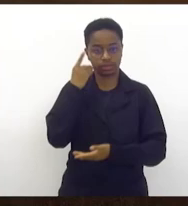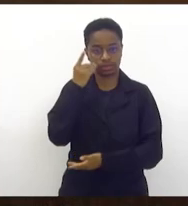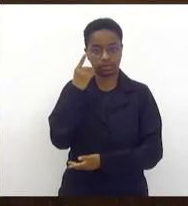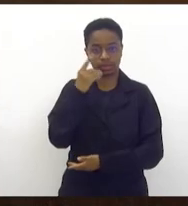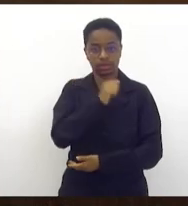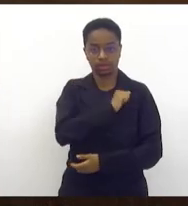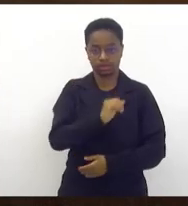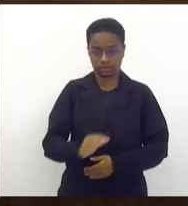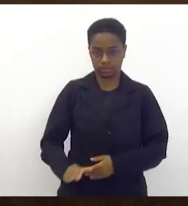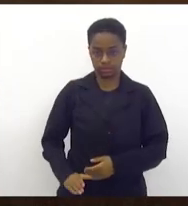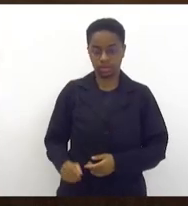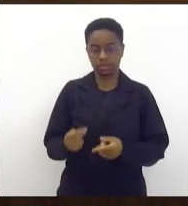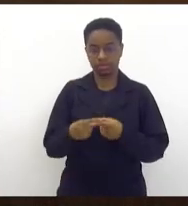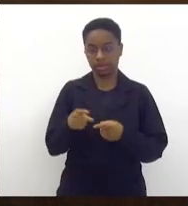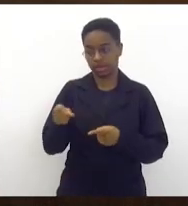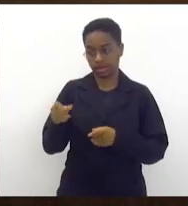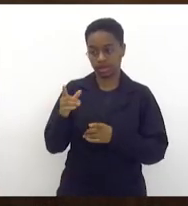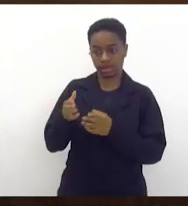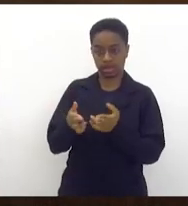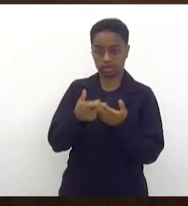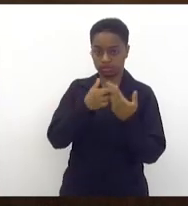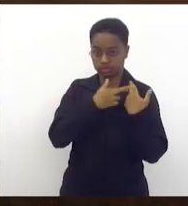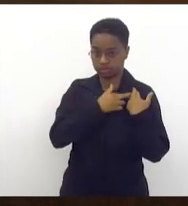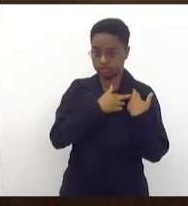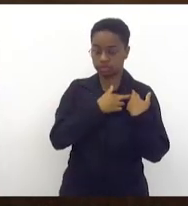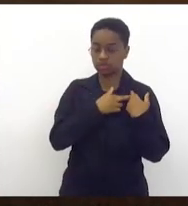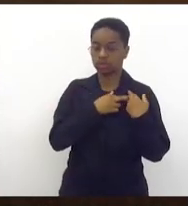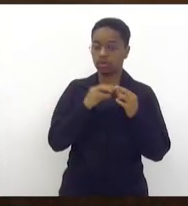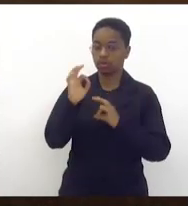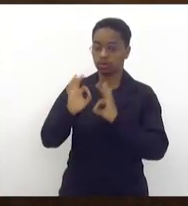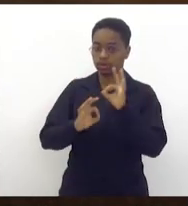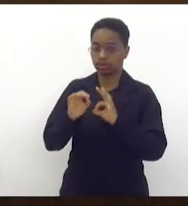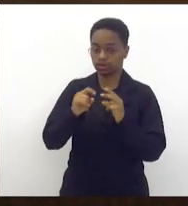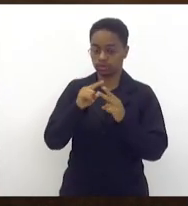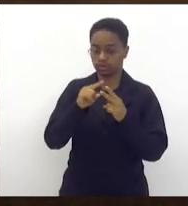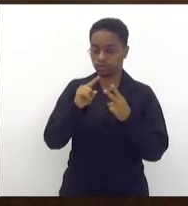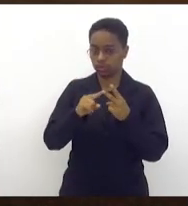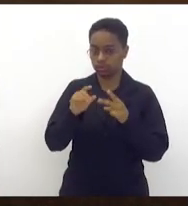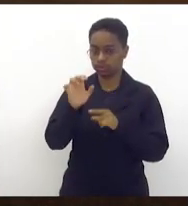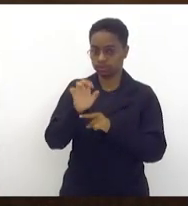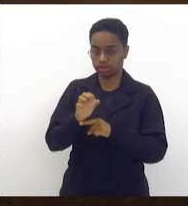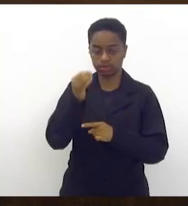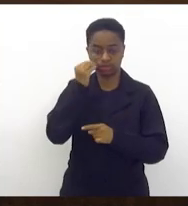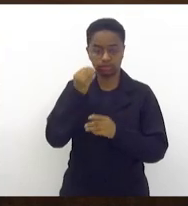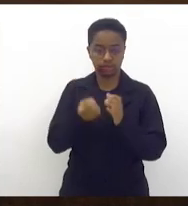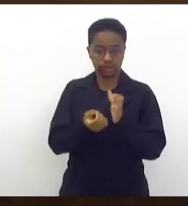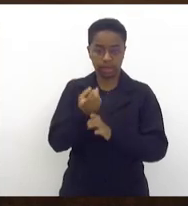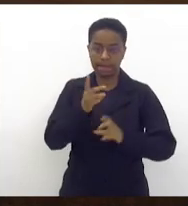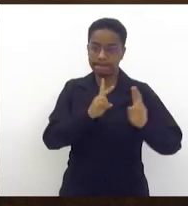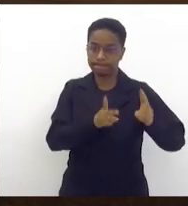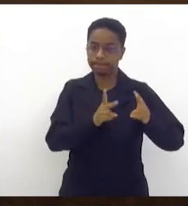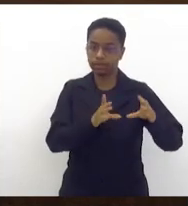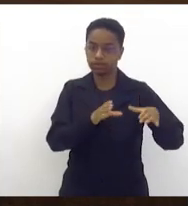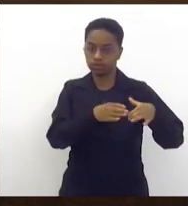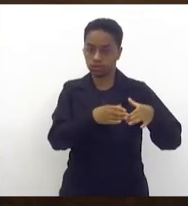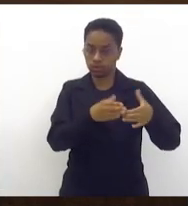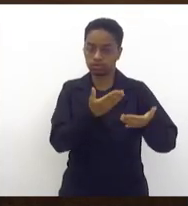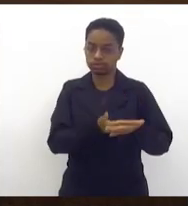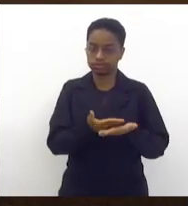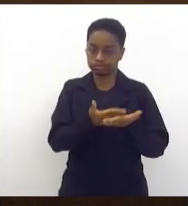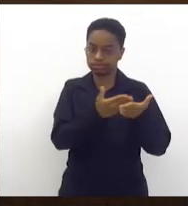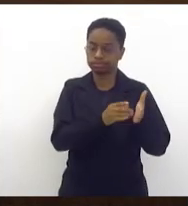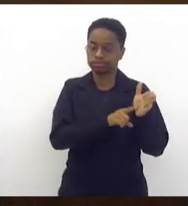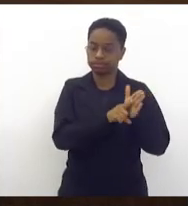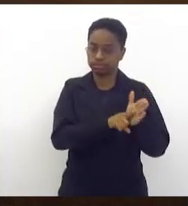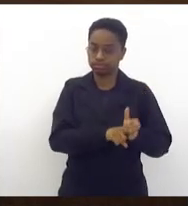Siciliano ficou responsável de articular com os outros dois estados a criação dessas mesmas frentes também e que nós